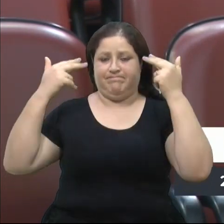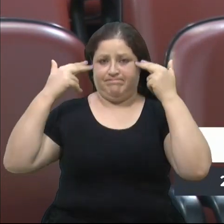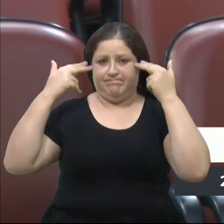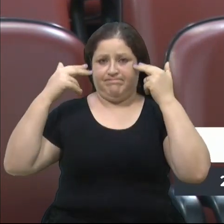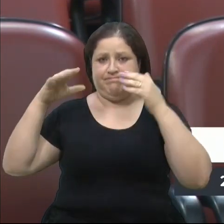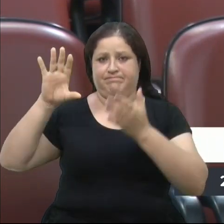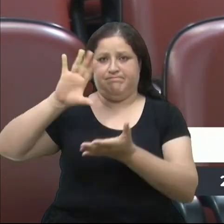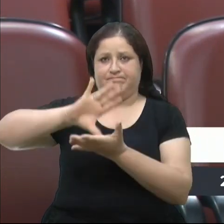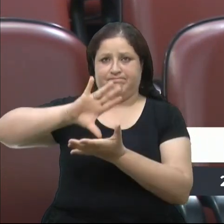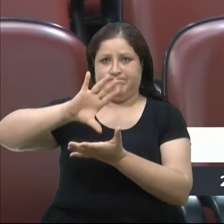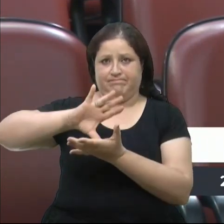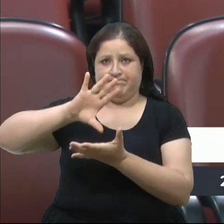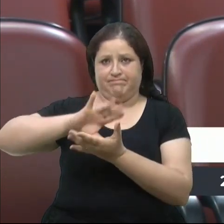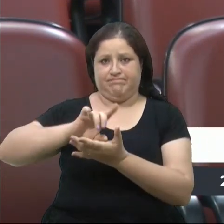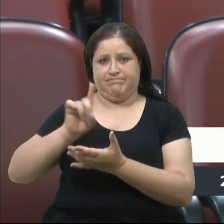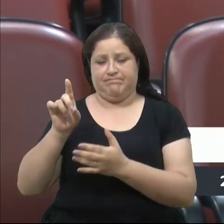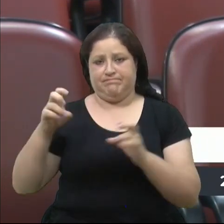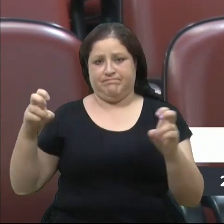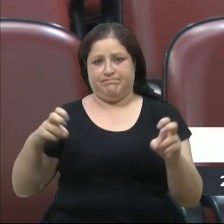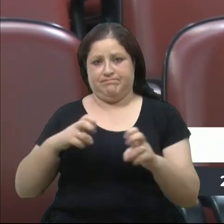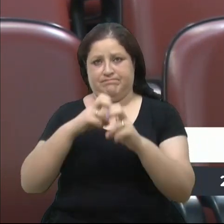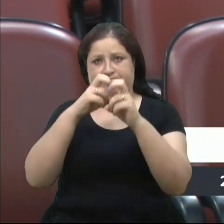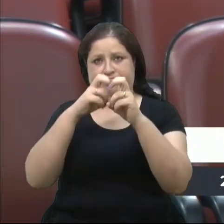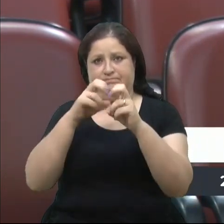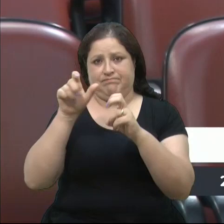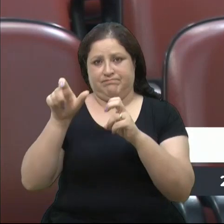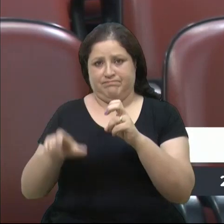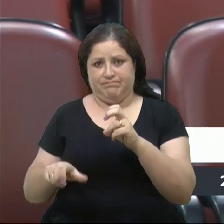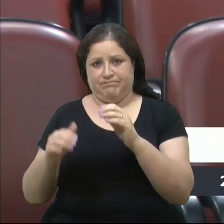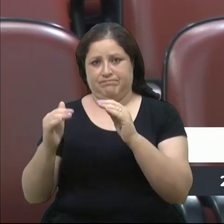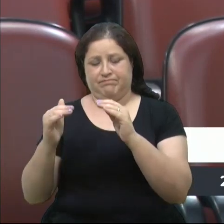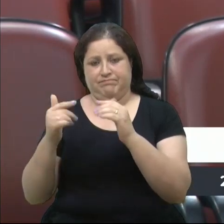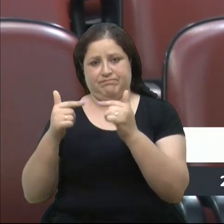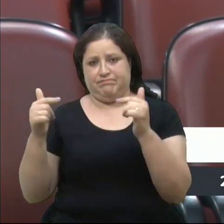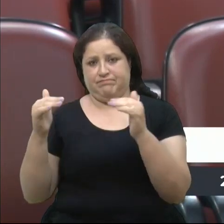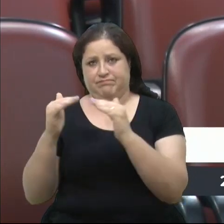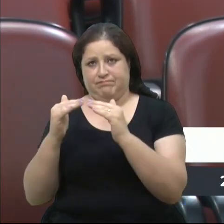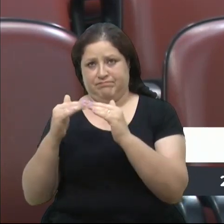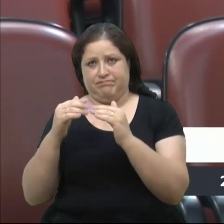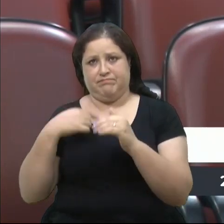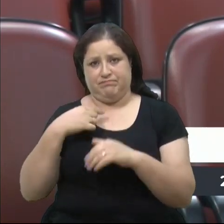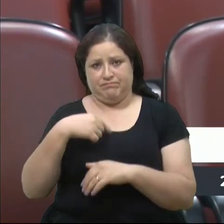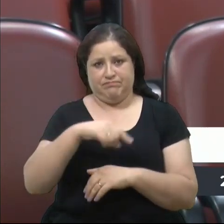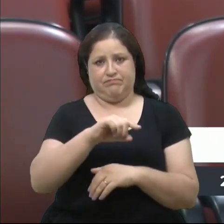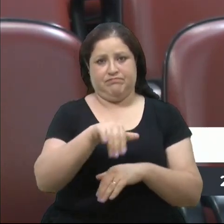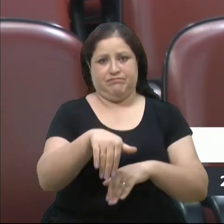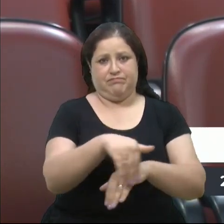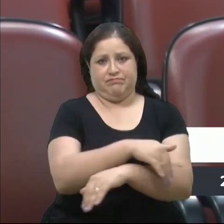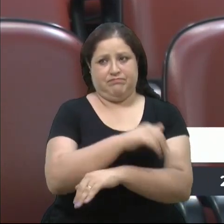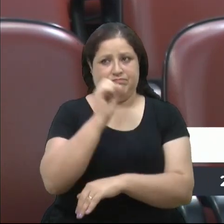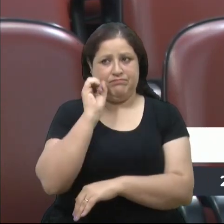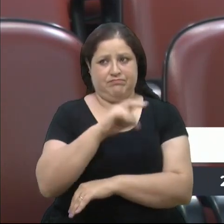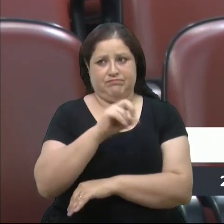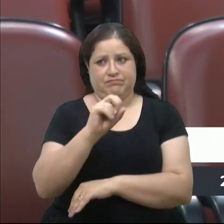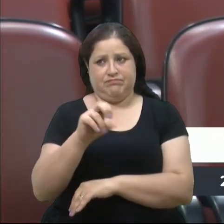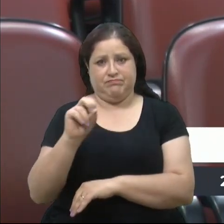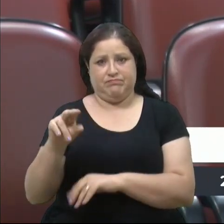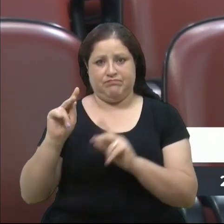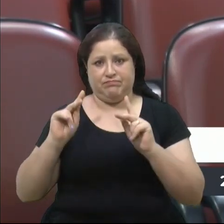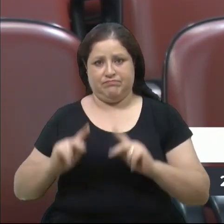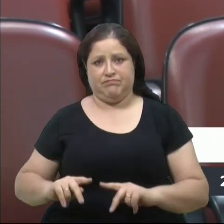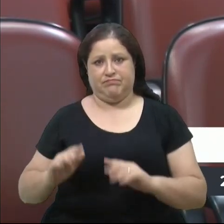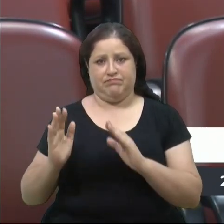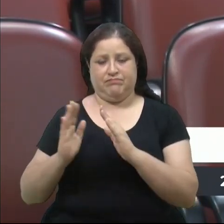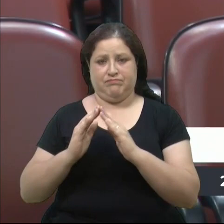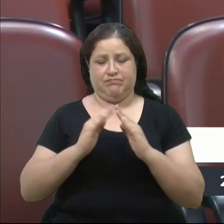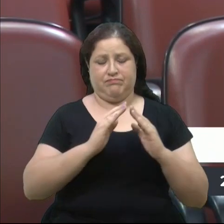praça, Dante Alighieri, por um morador de rua, eu fui à rua para ver como é que estavam vivendo os moradores de